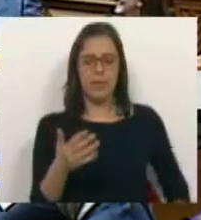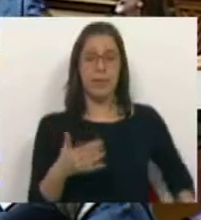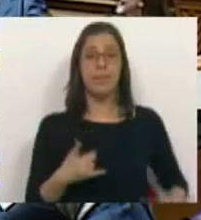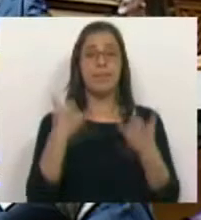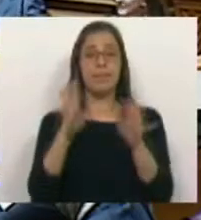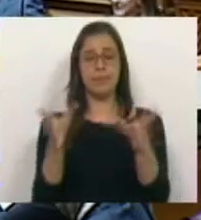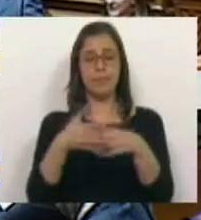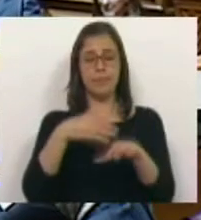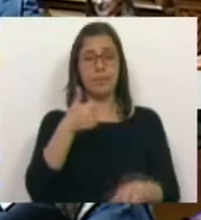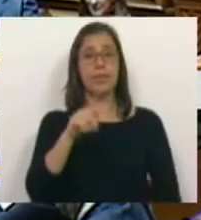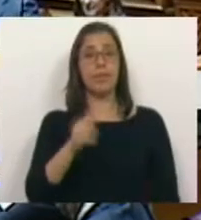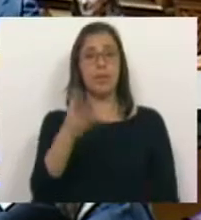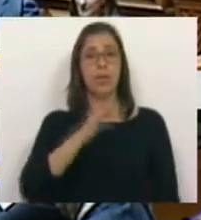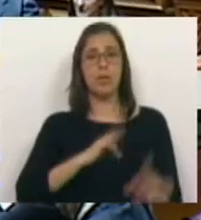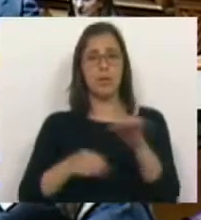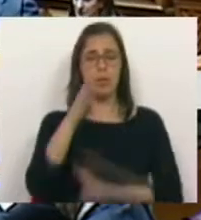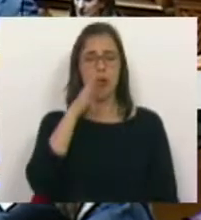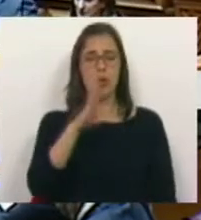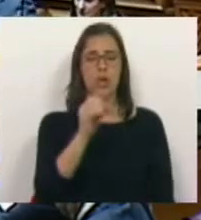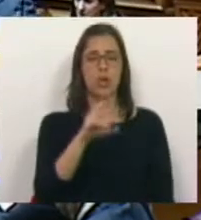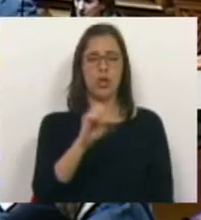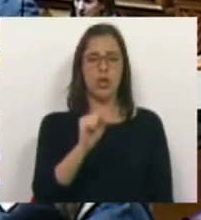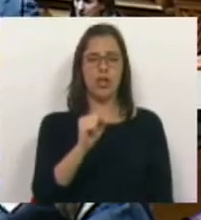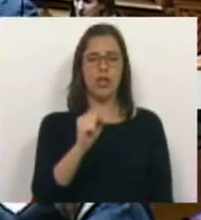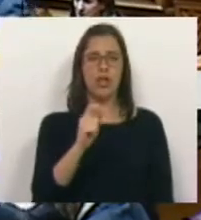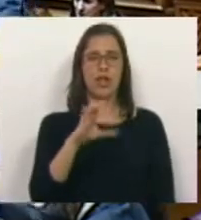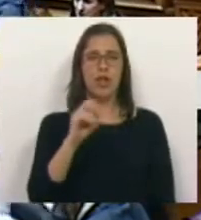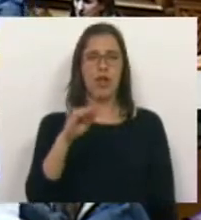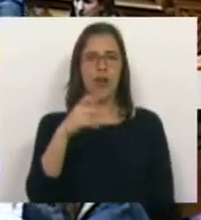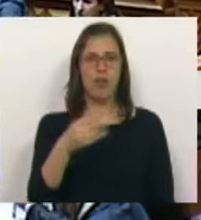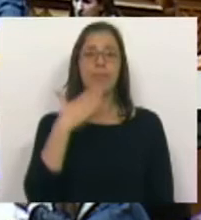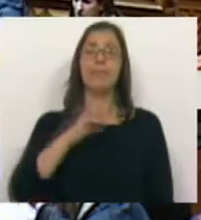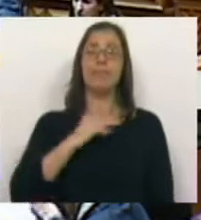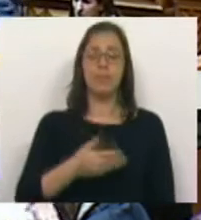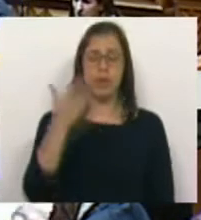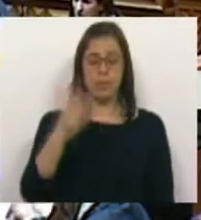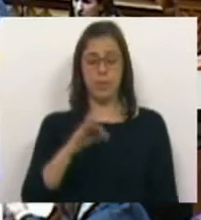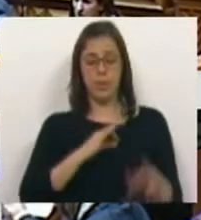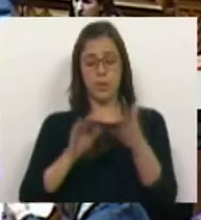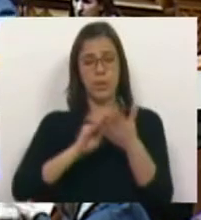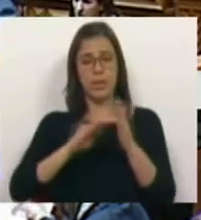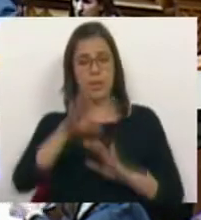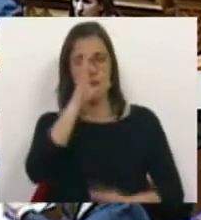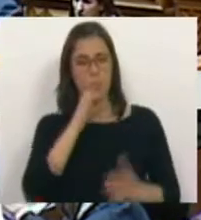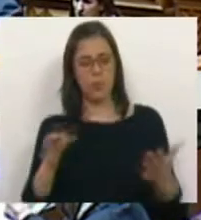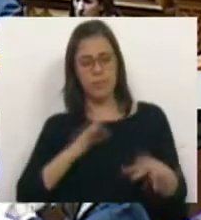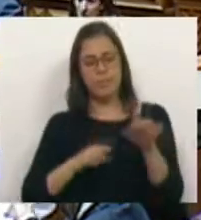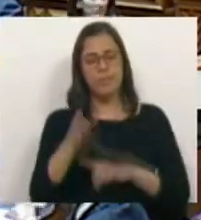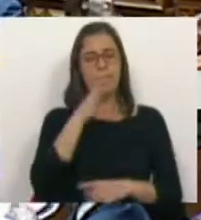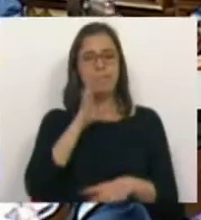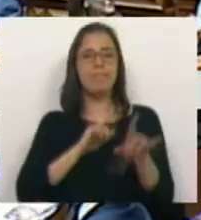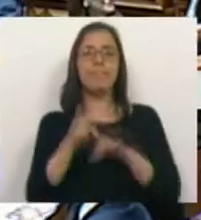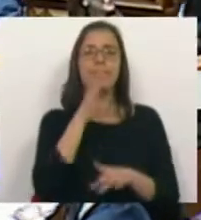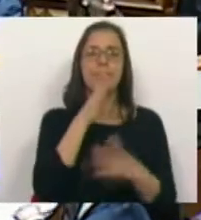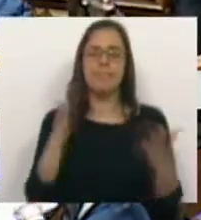A palavra em nome do Grupo Parlamentar do Bloco de Esquerda, o Sr. Deputado Jorge Costa, se faz favor. Obrigado, Sr. Presidente, Sr. Secretário de Estado, Srs. Deputados, Srs.